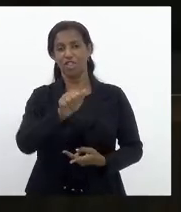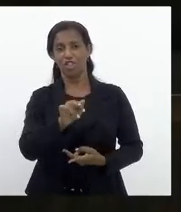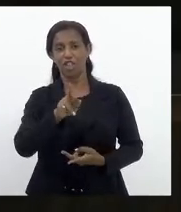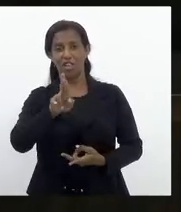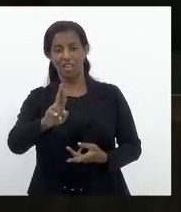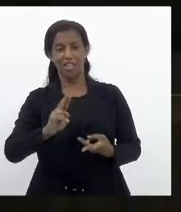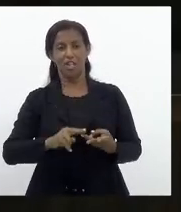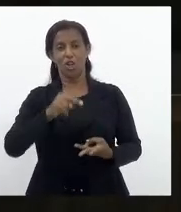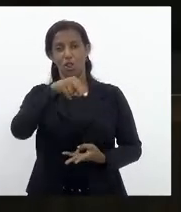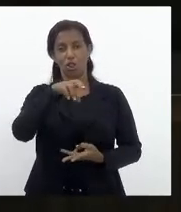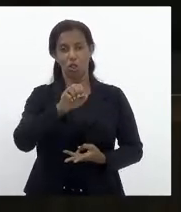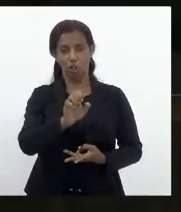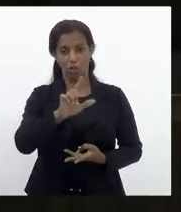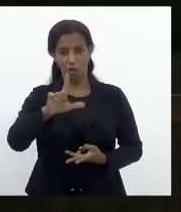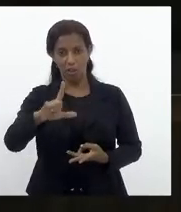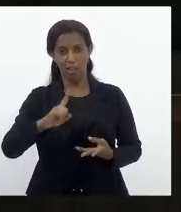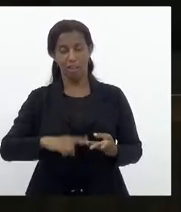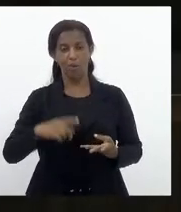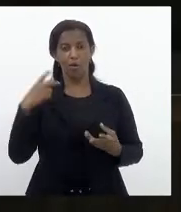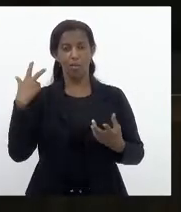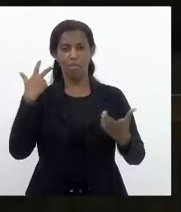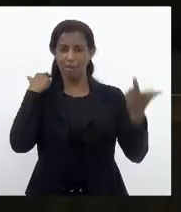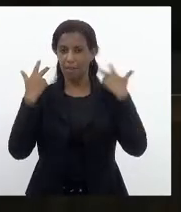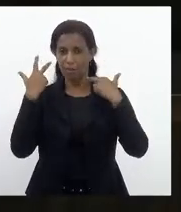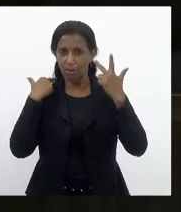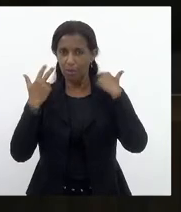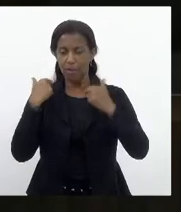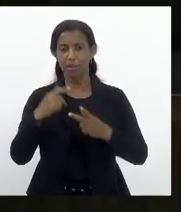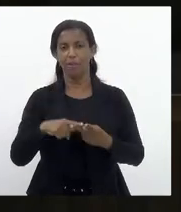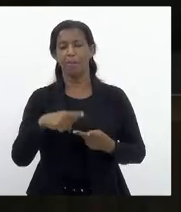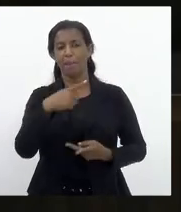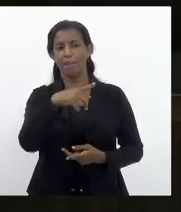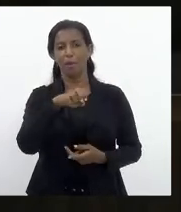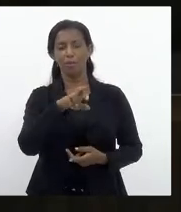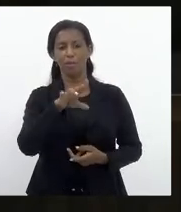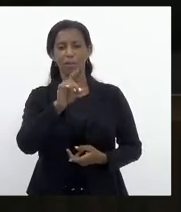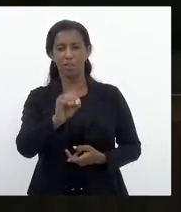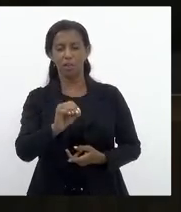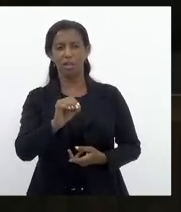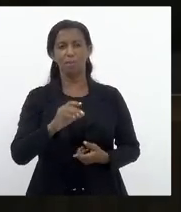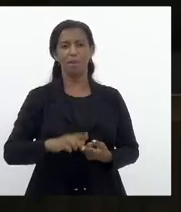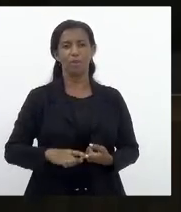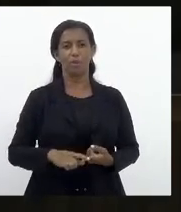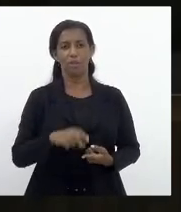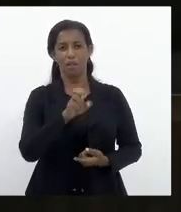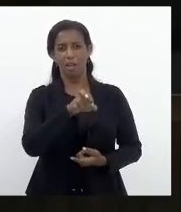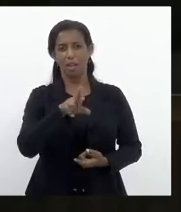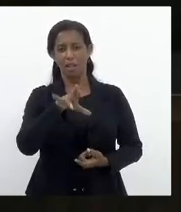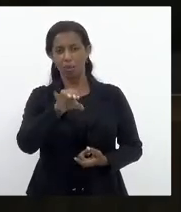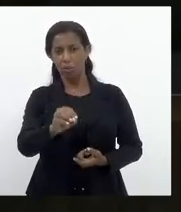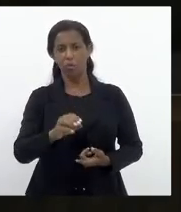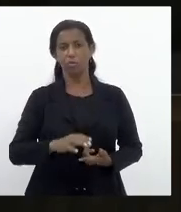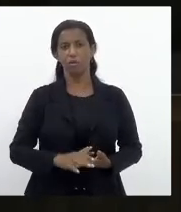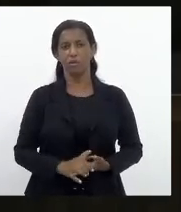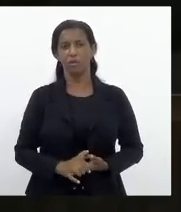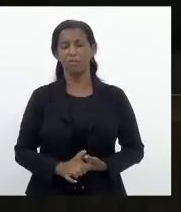Noel de Carvalho, Marcelo Cabeleleiro, Pedro Ricardo, Eurico Júnior,